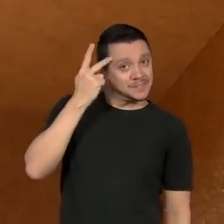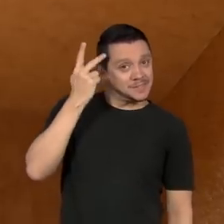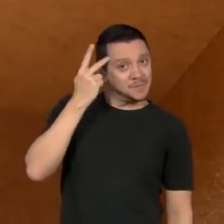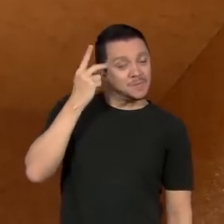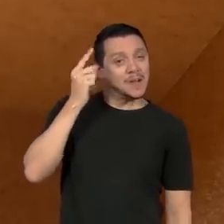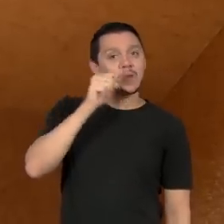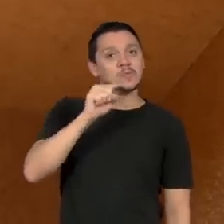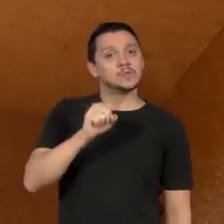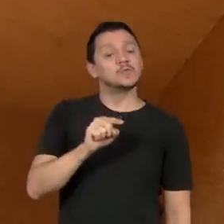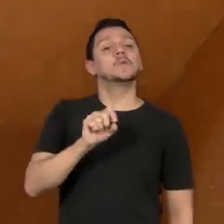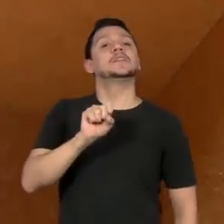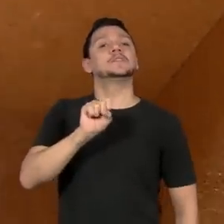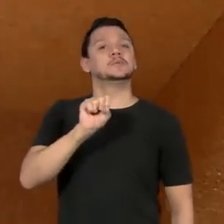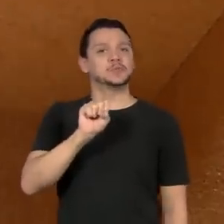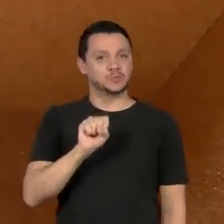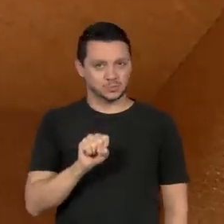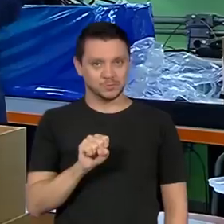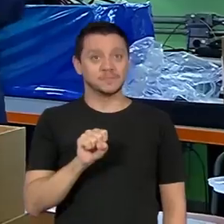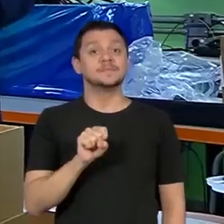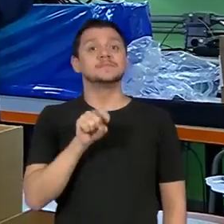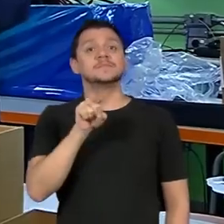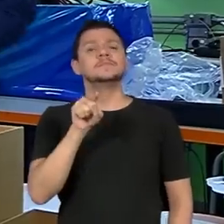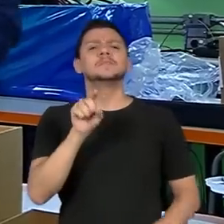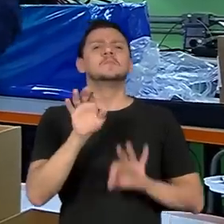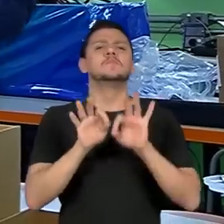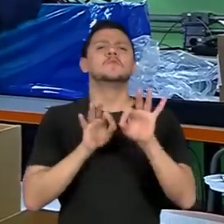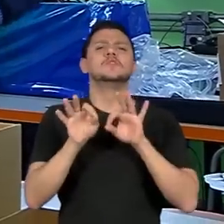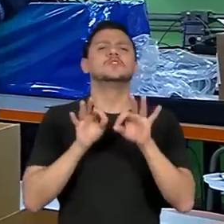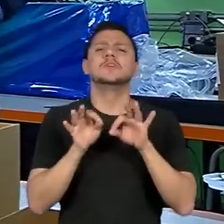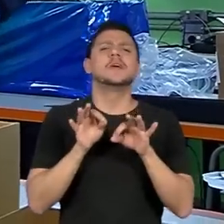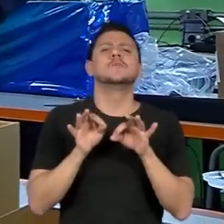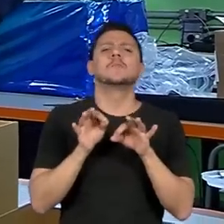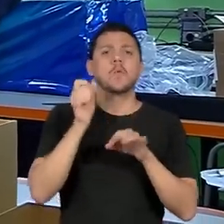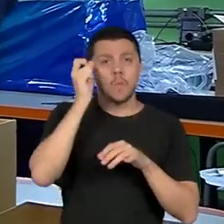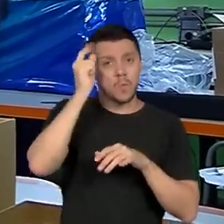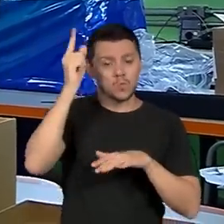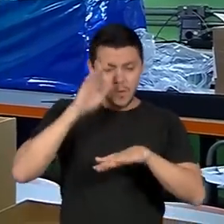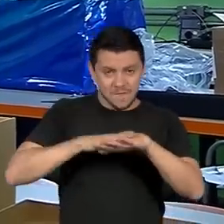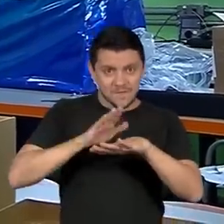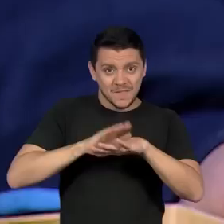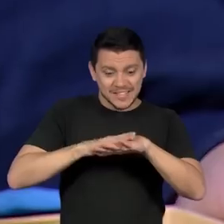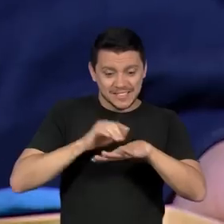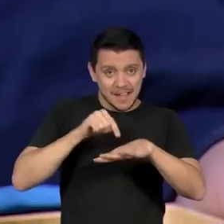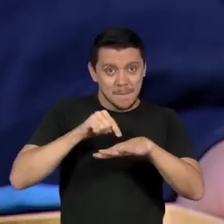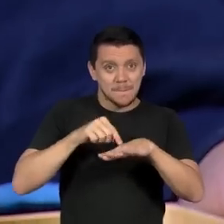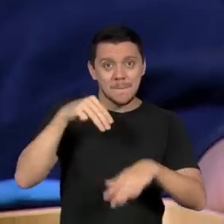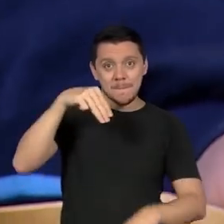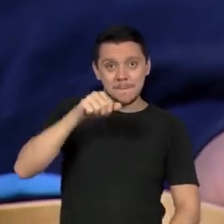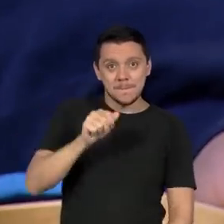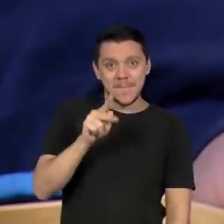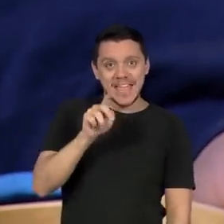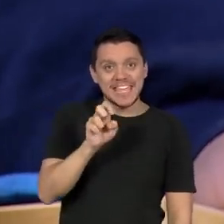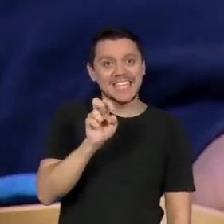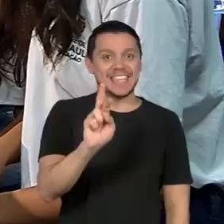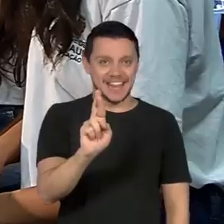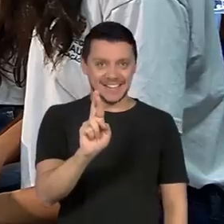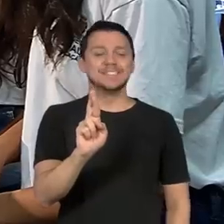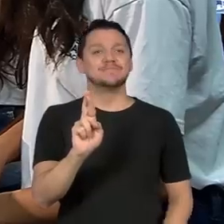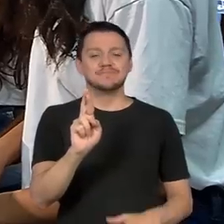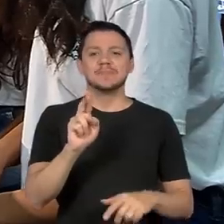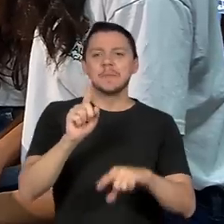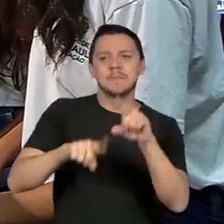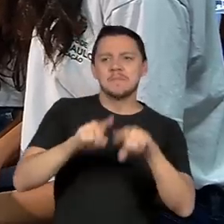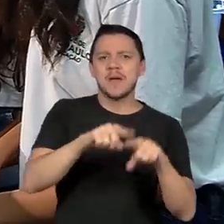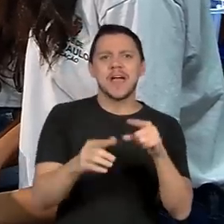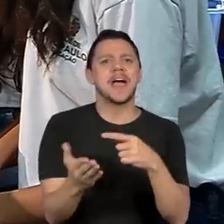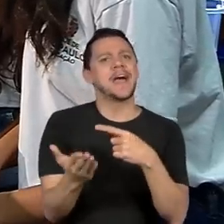Aqui o projeto de cultura maker desenvolve protótipos de materiais didáticos para auxiliar o aprendizado em